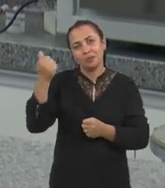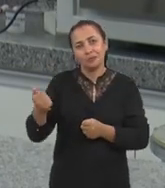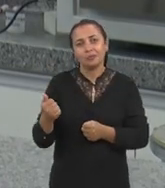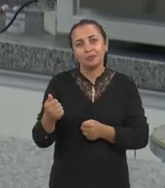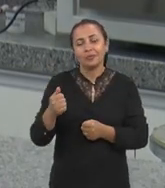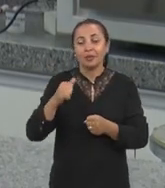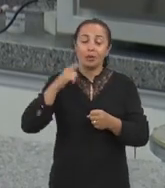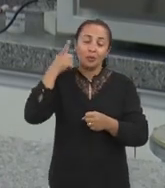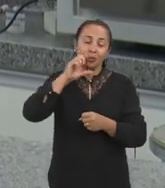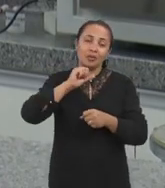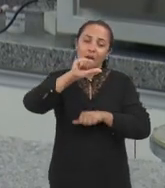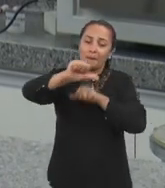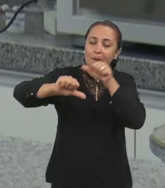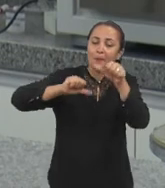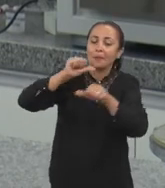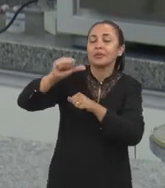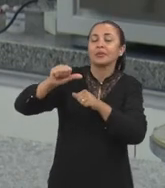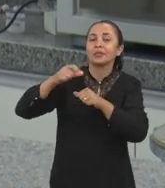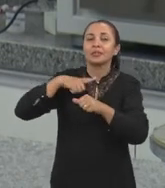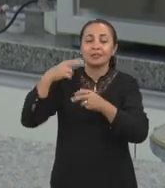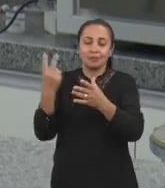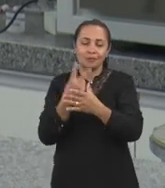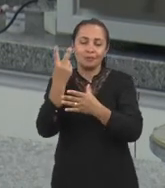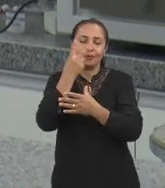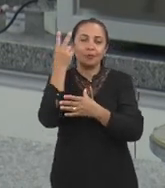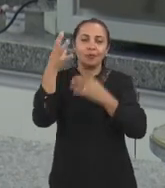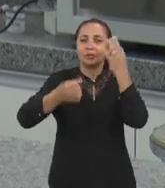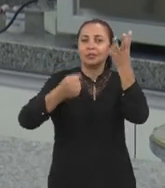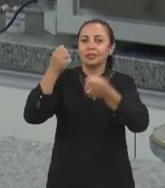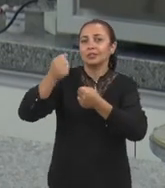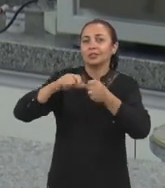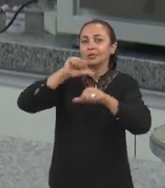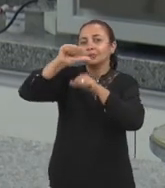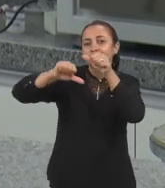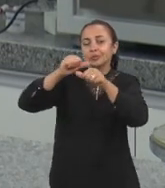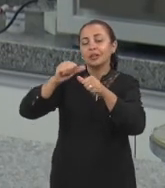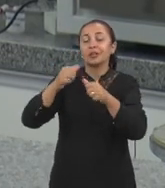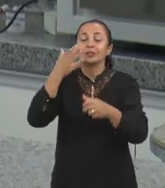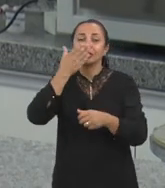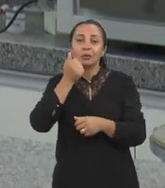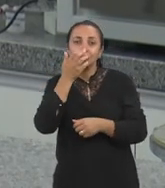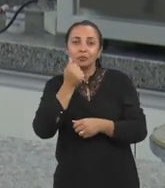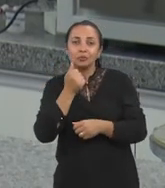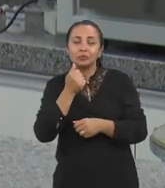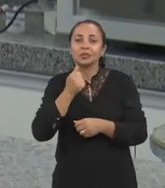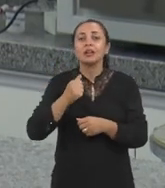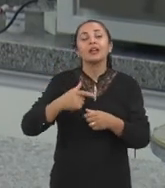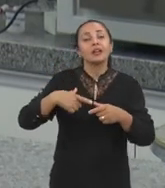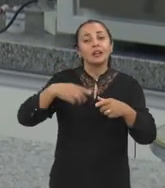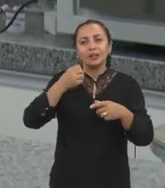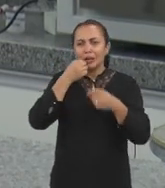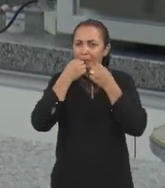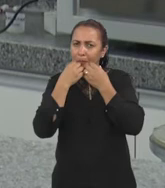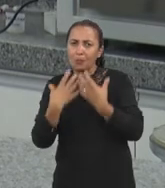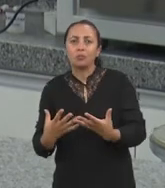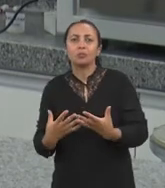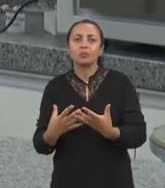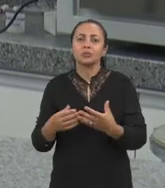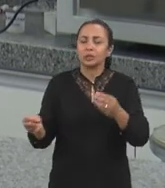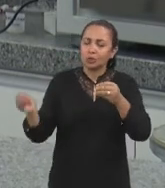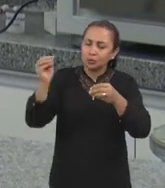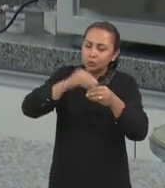consegue transformar, agregar valor a esse leite, transformando em um alimento funcional, adicionando probióticos,